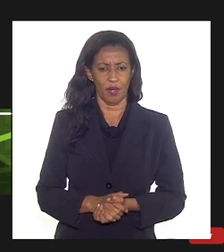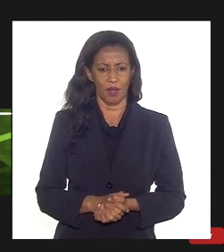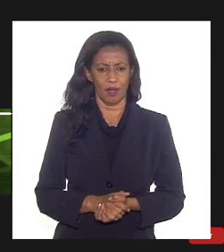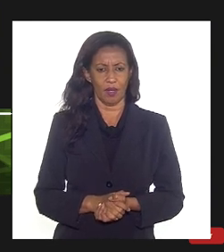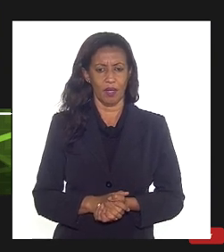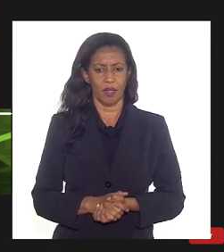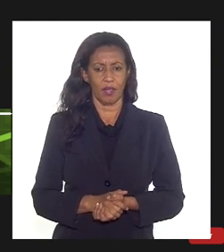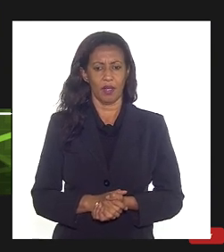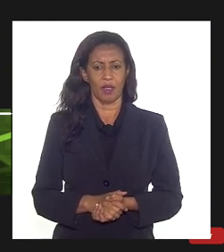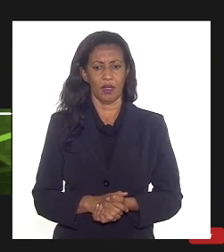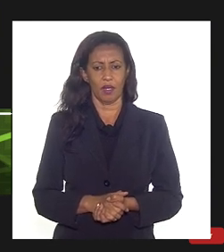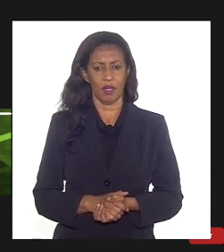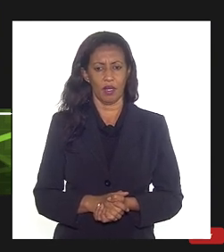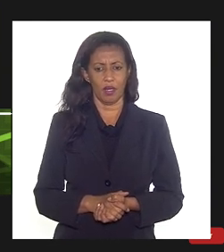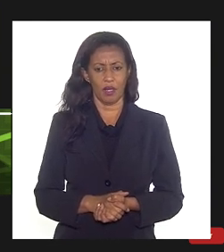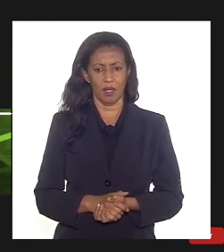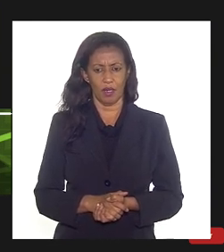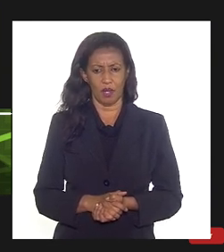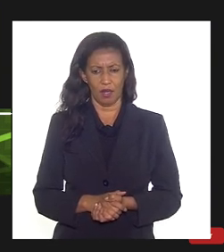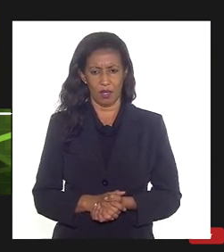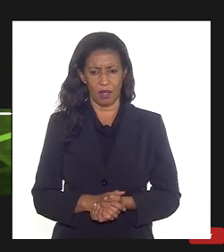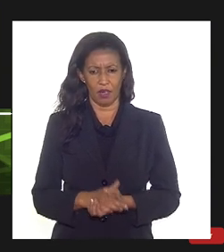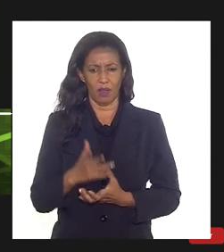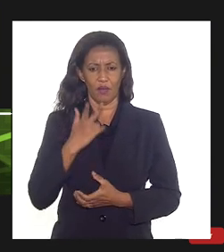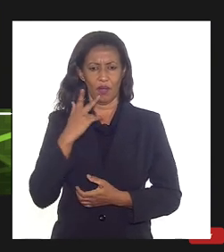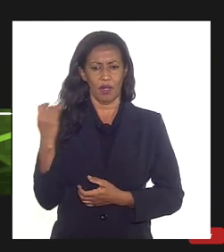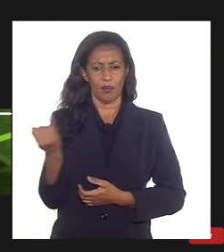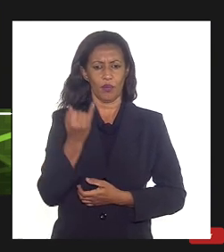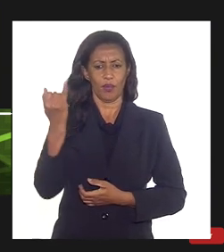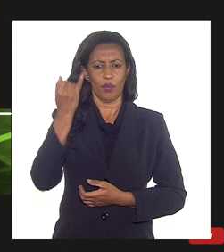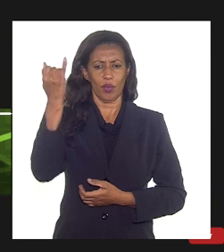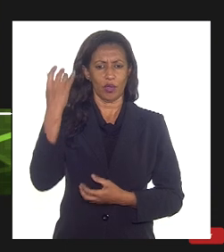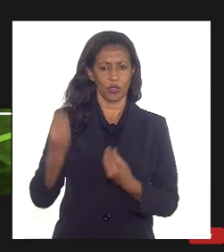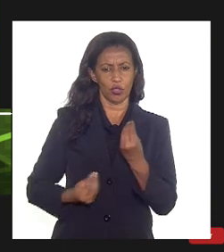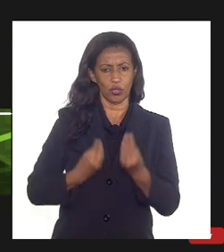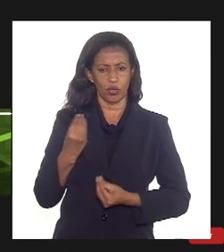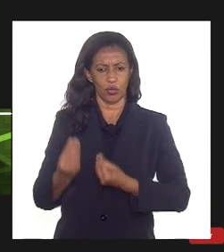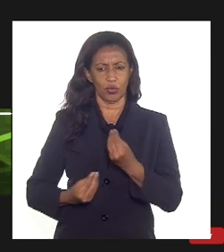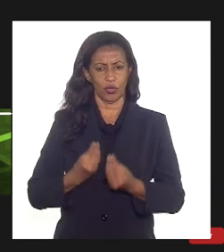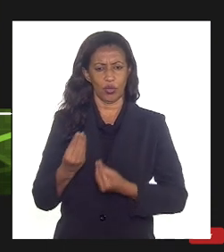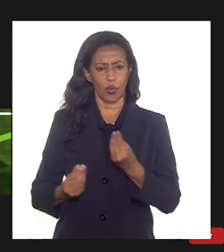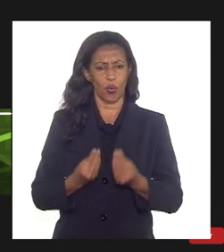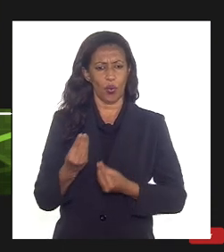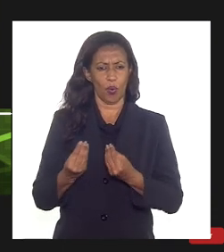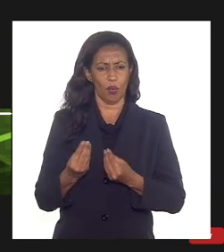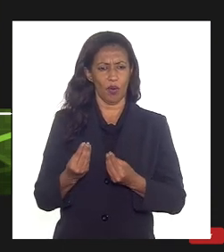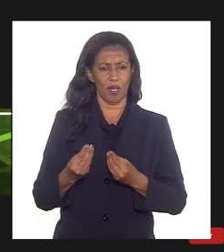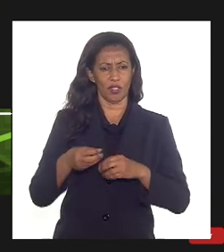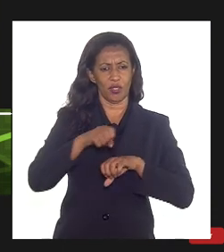questão de depois tem um link importante com a questão de como a gente faz a gestão do gás